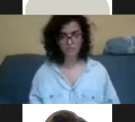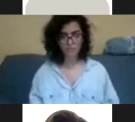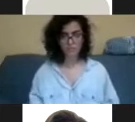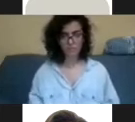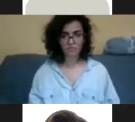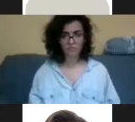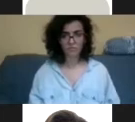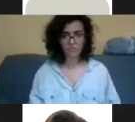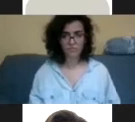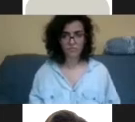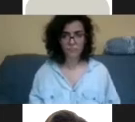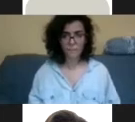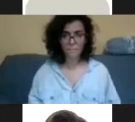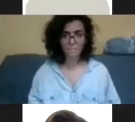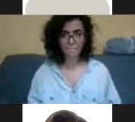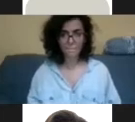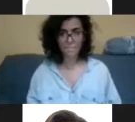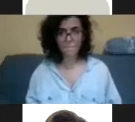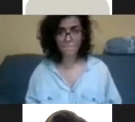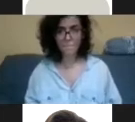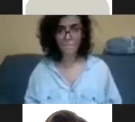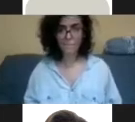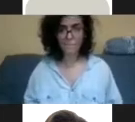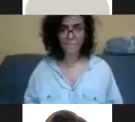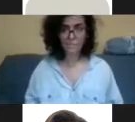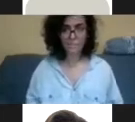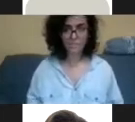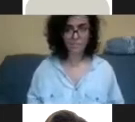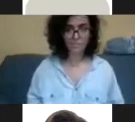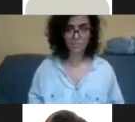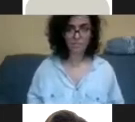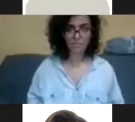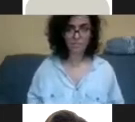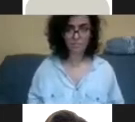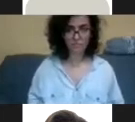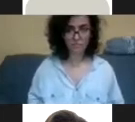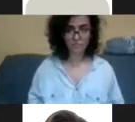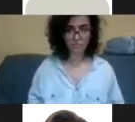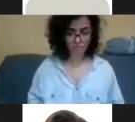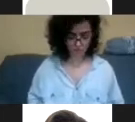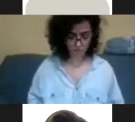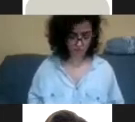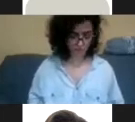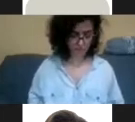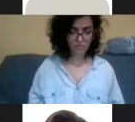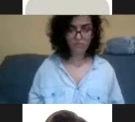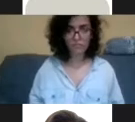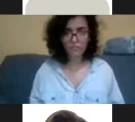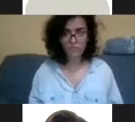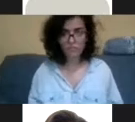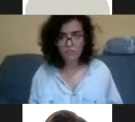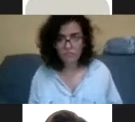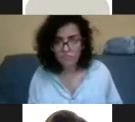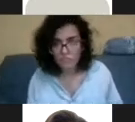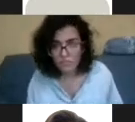apresentação veio uma psicóloga falar comigo, falou o seguinte, olha, eu nunca vi nada igual, por favor, me dá isso. Eu trabalho